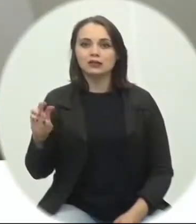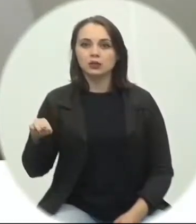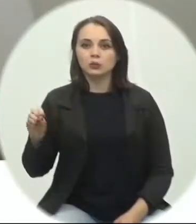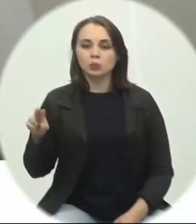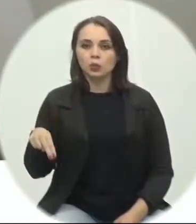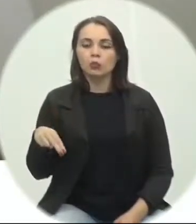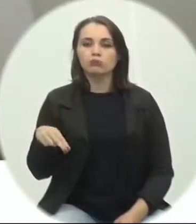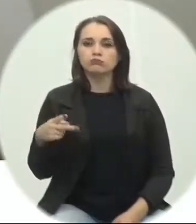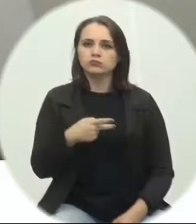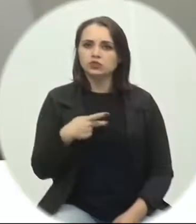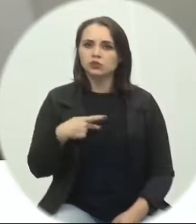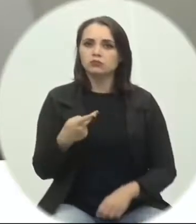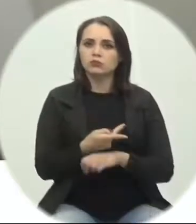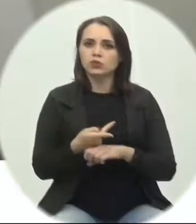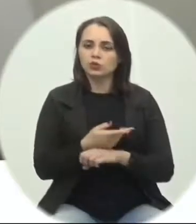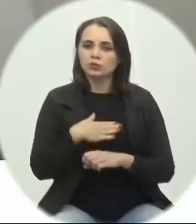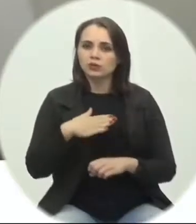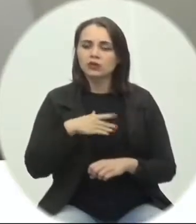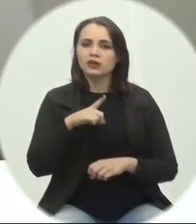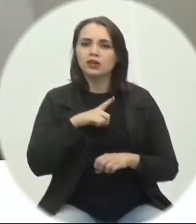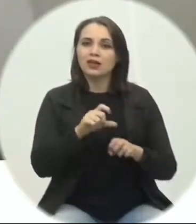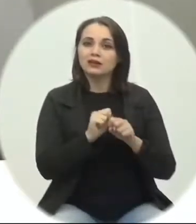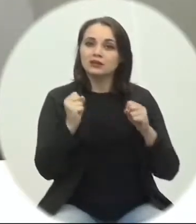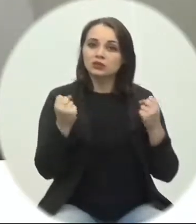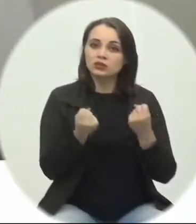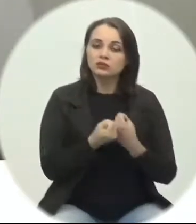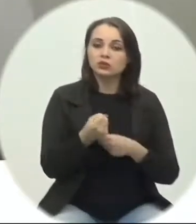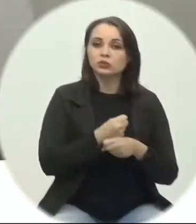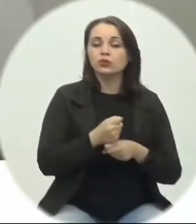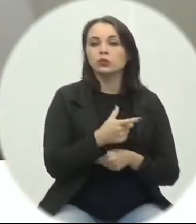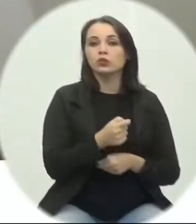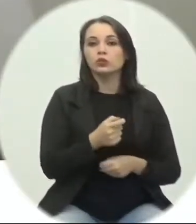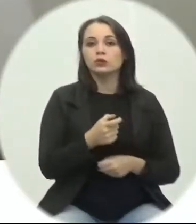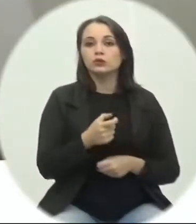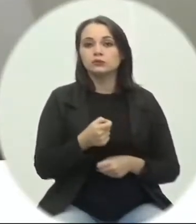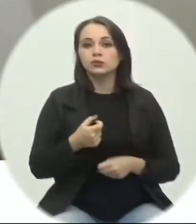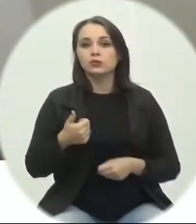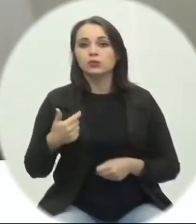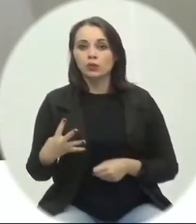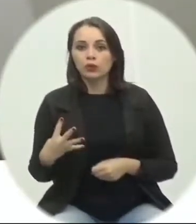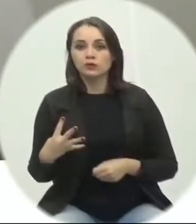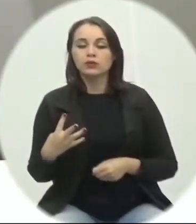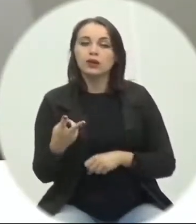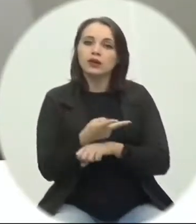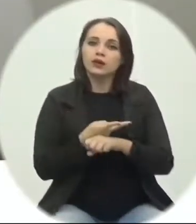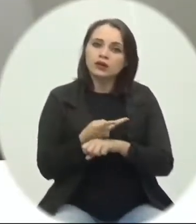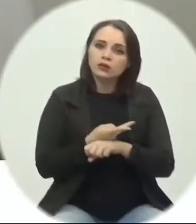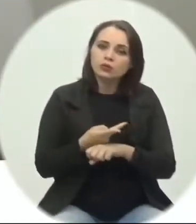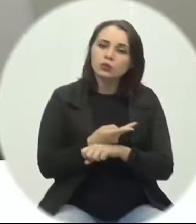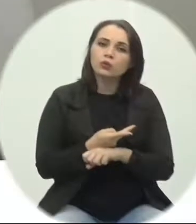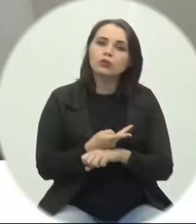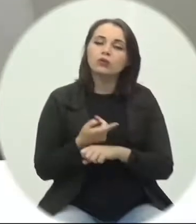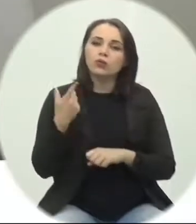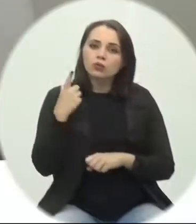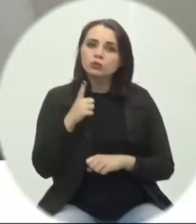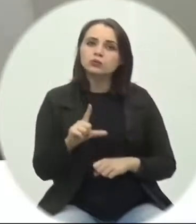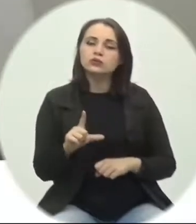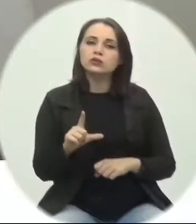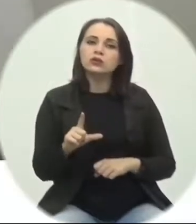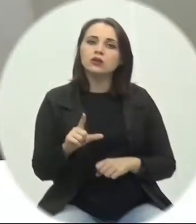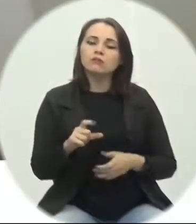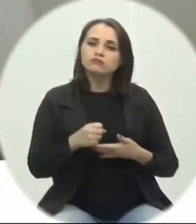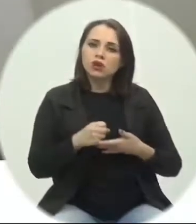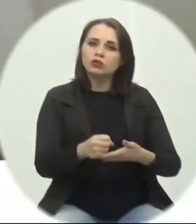tem essa associação desde 2004. E ele procura assistir, dar